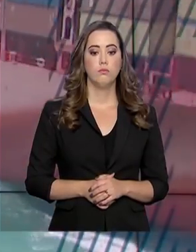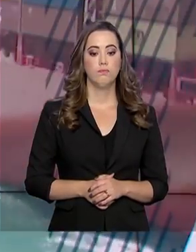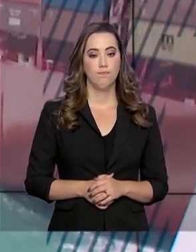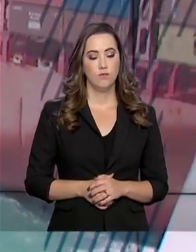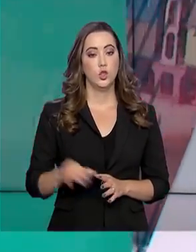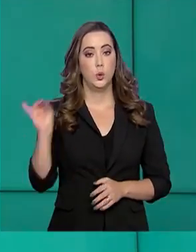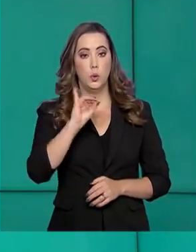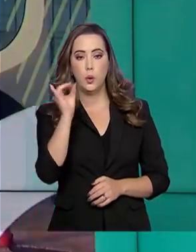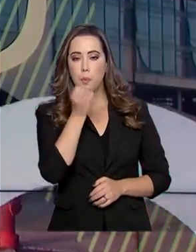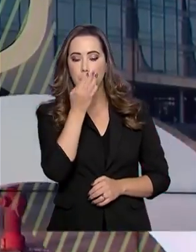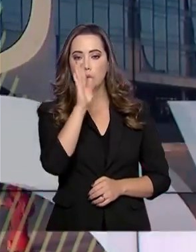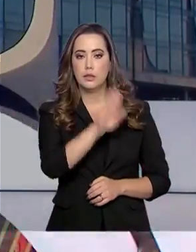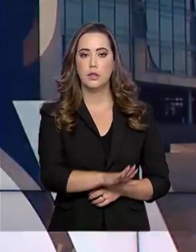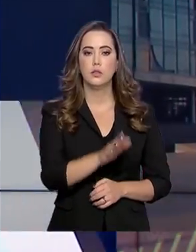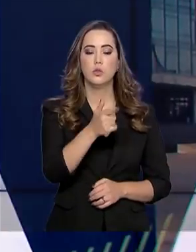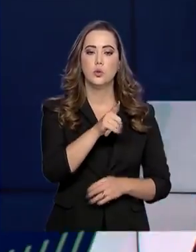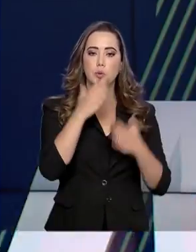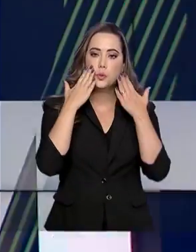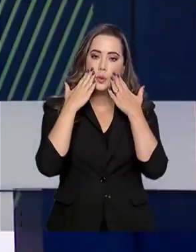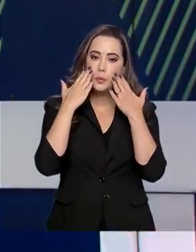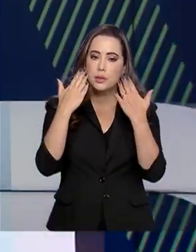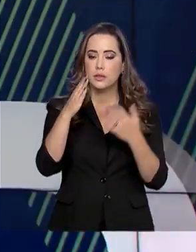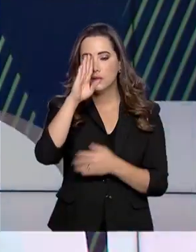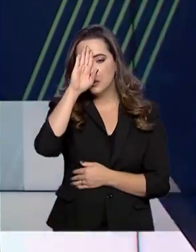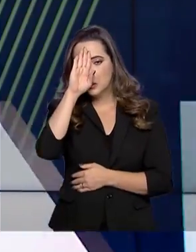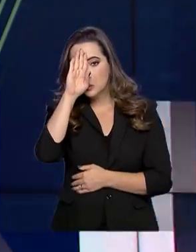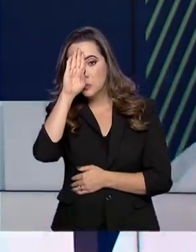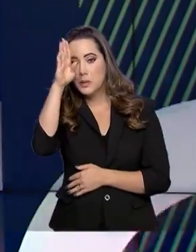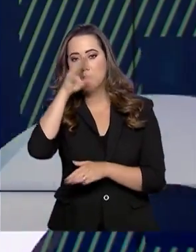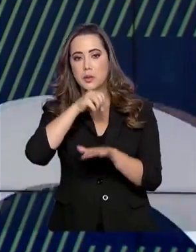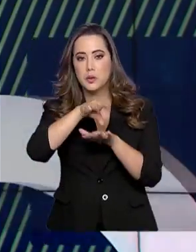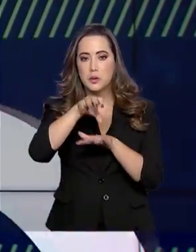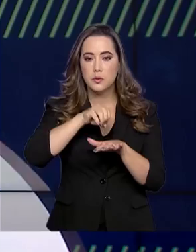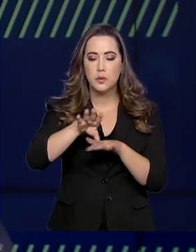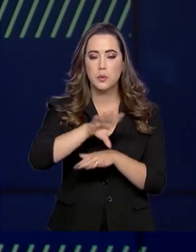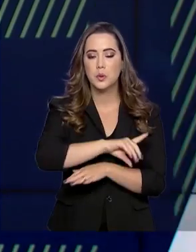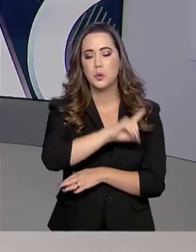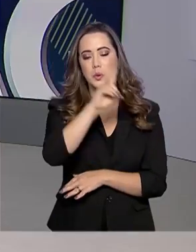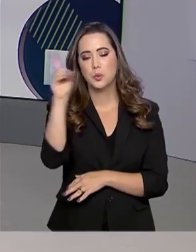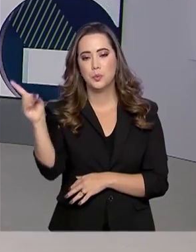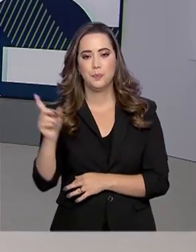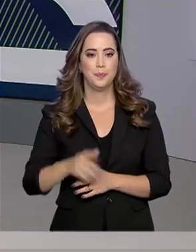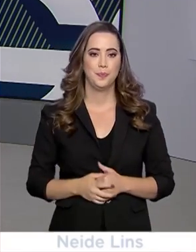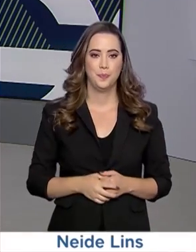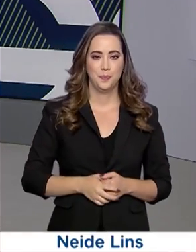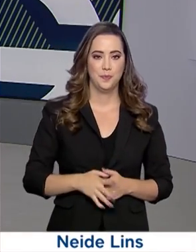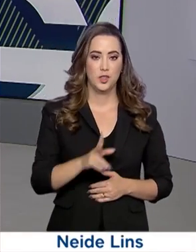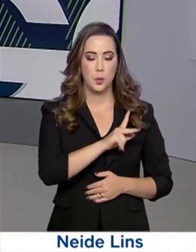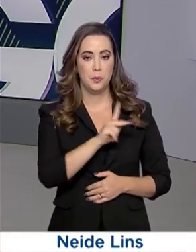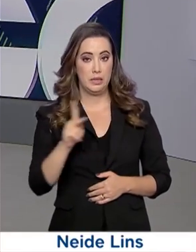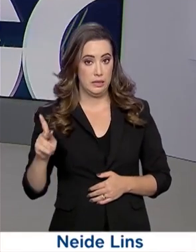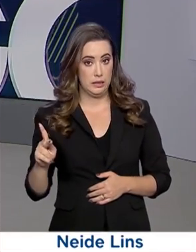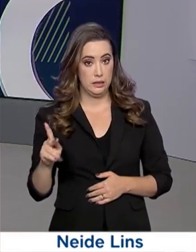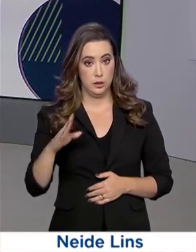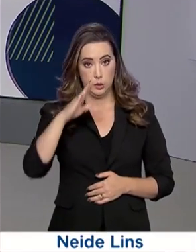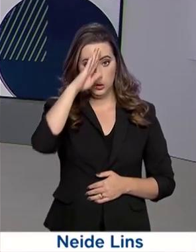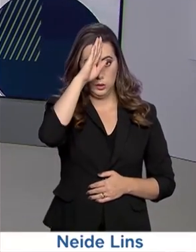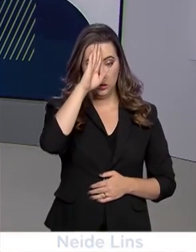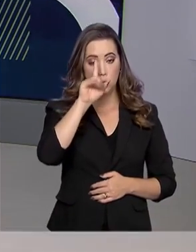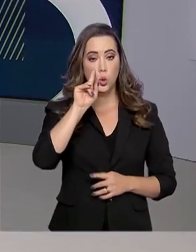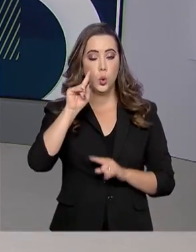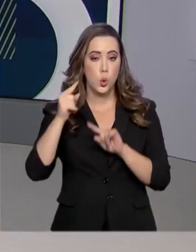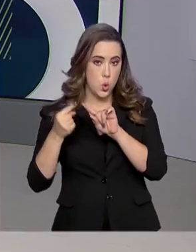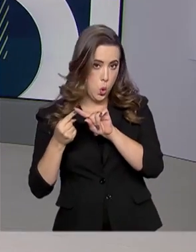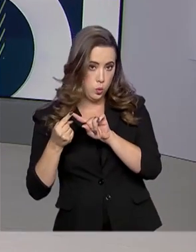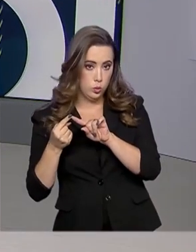Olá, boa tarde. Já estamos no ar com as principais notícias que movimentam o dia. O presidente Jair Bolsonaro acatou o